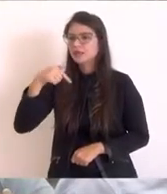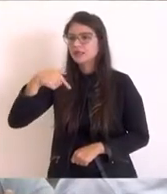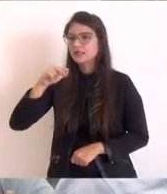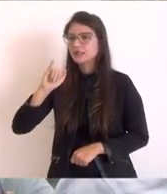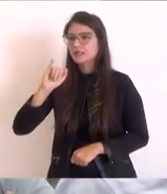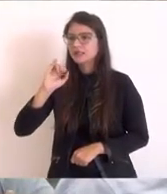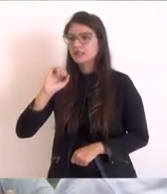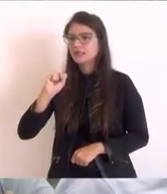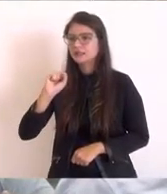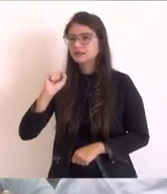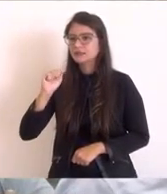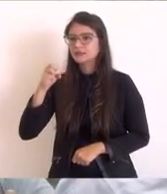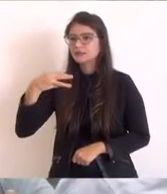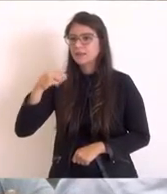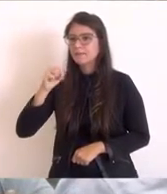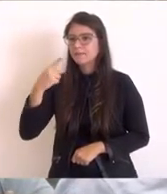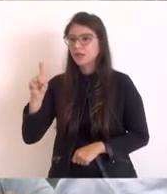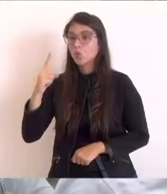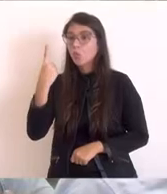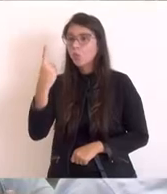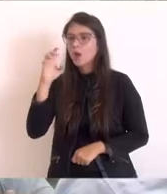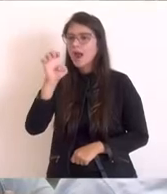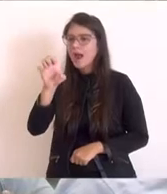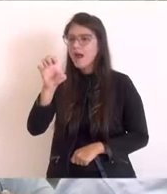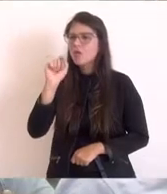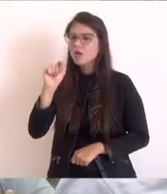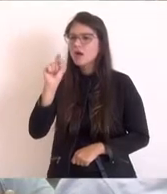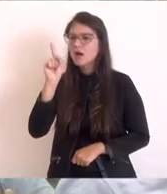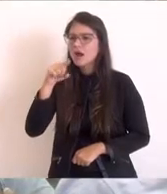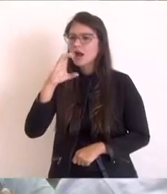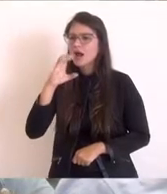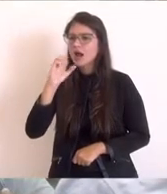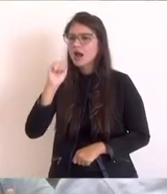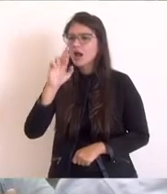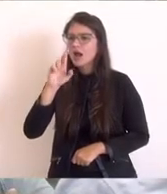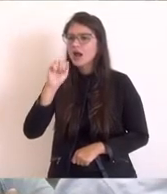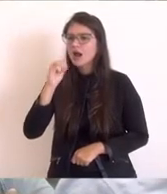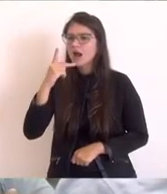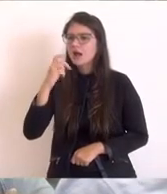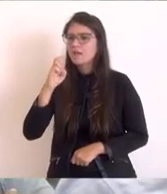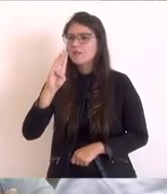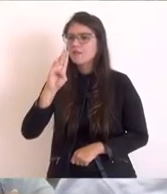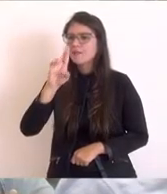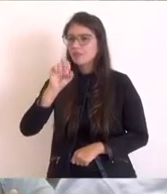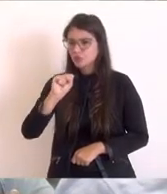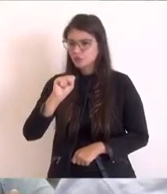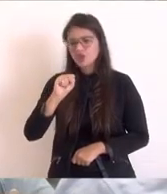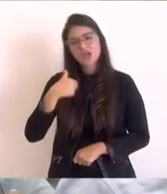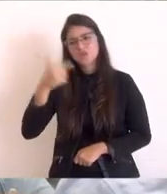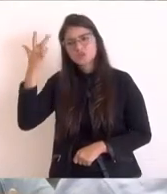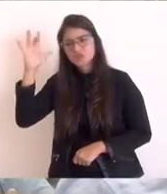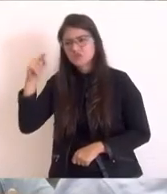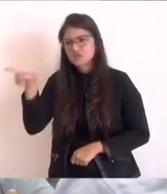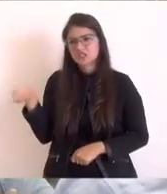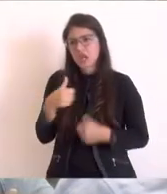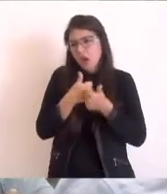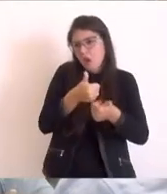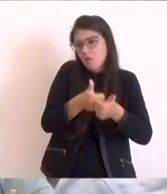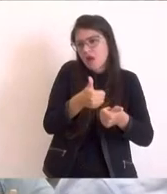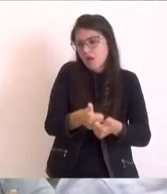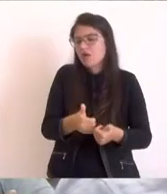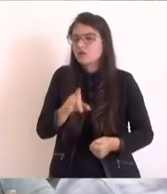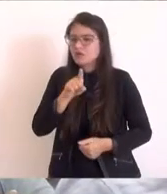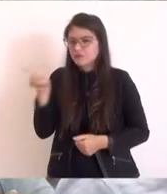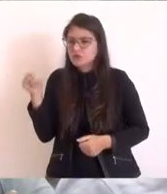E, que é Carapibus. E esse ano, não sei se vocês estão acompanhando, quem é do turismo está acompanhando, nós teremos a